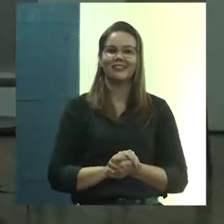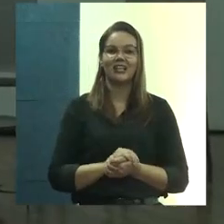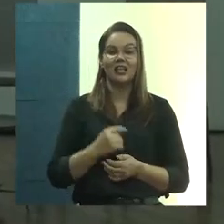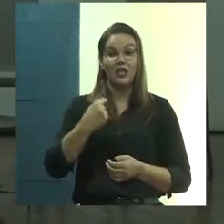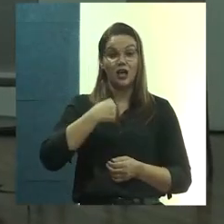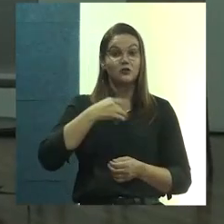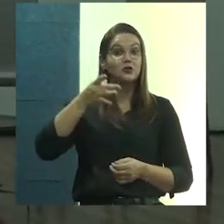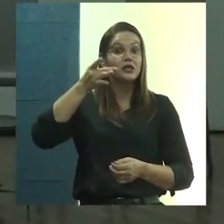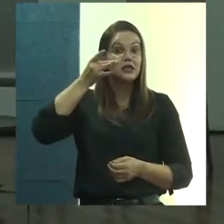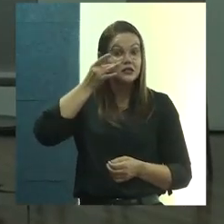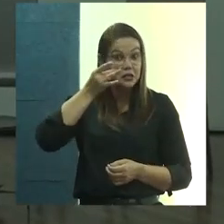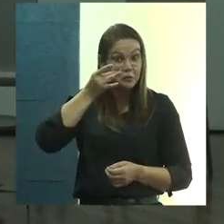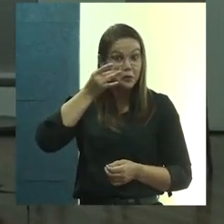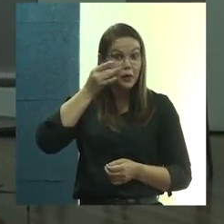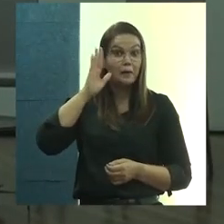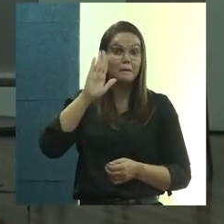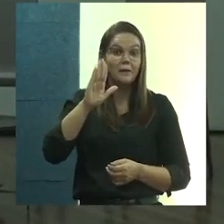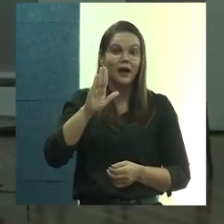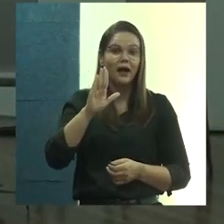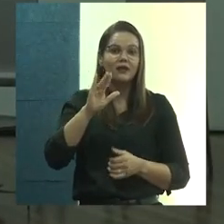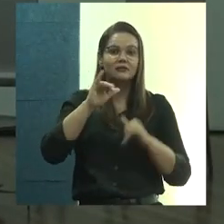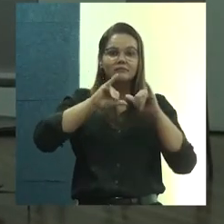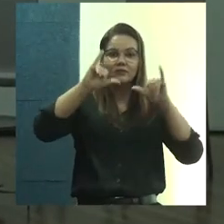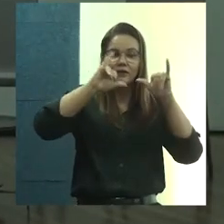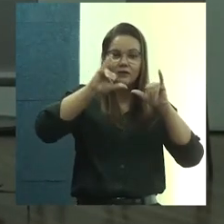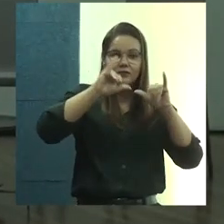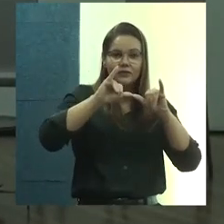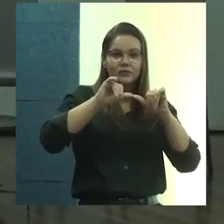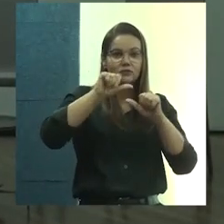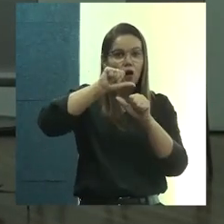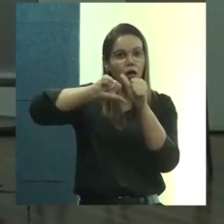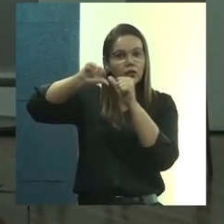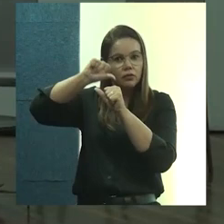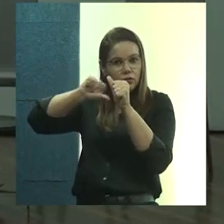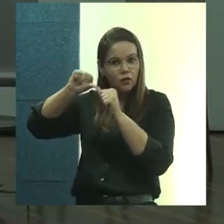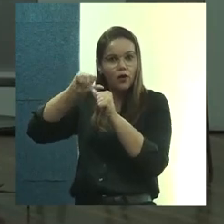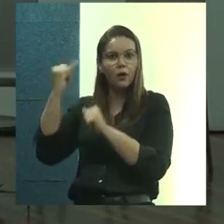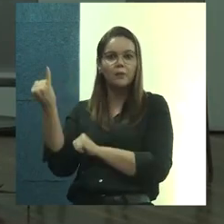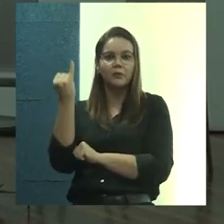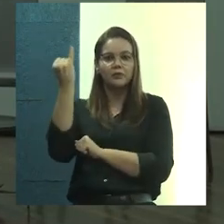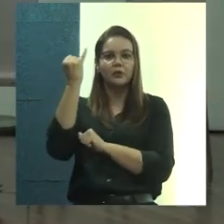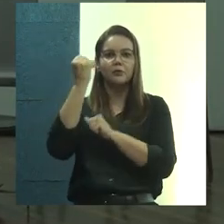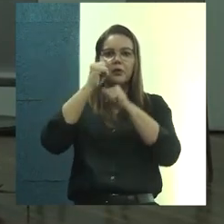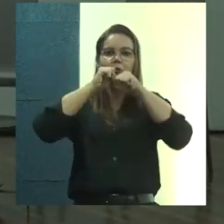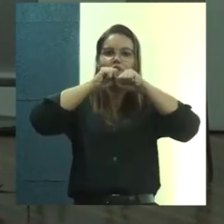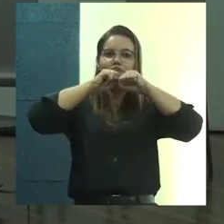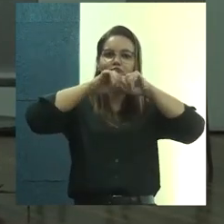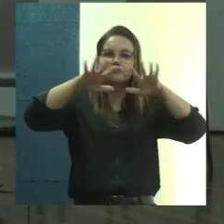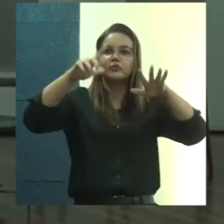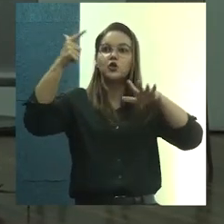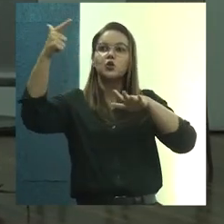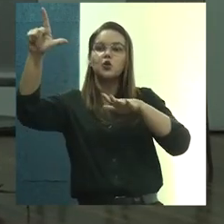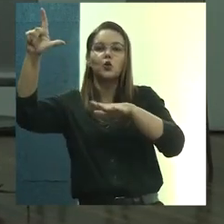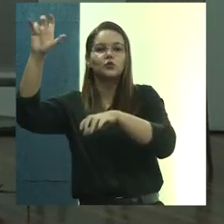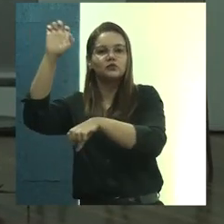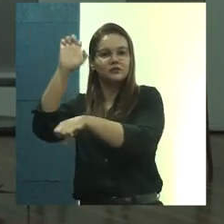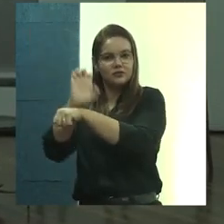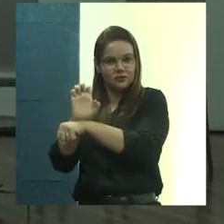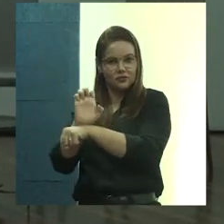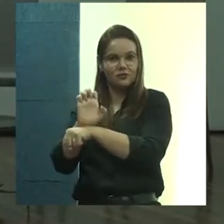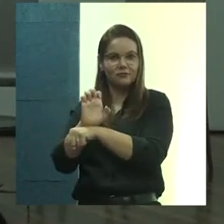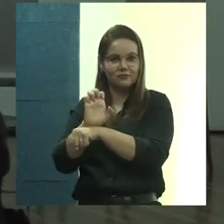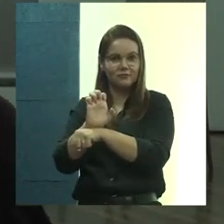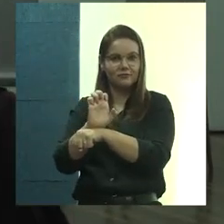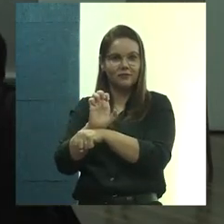Eu sou testemunha, mas tenho um recado, gente. A inovação é importante porque ela pode ser replicada em outros estados.